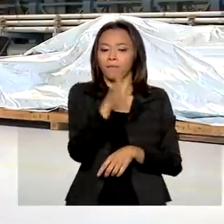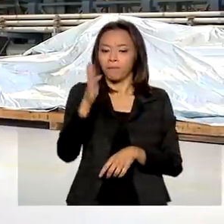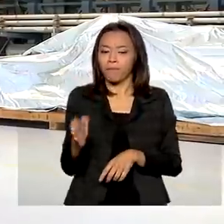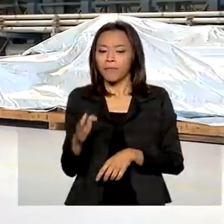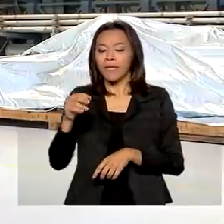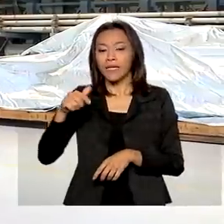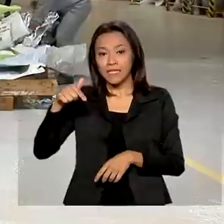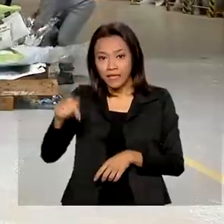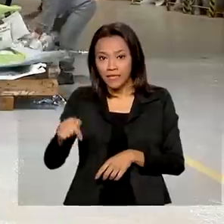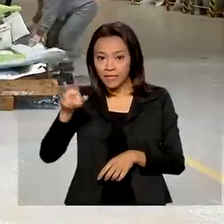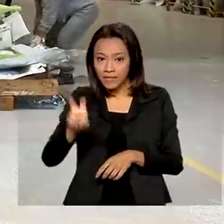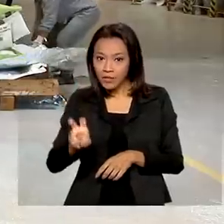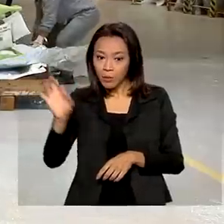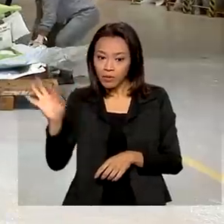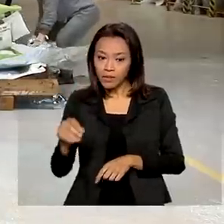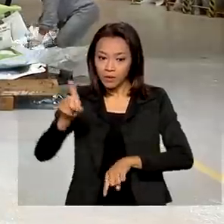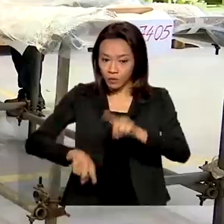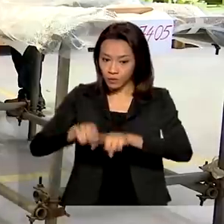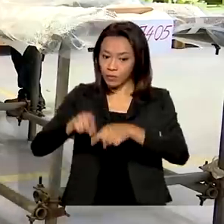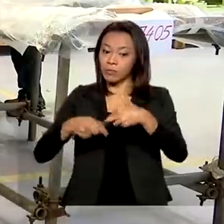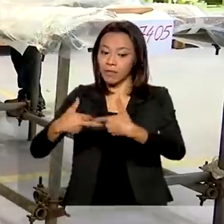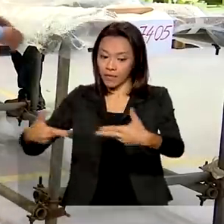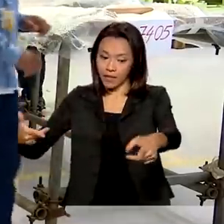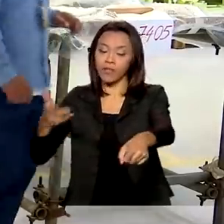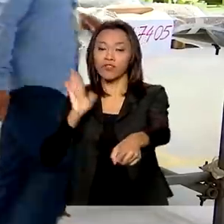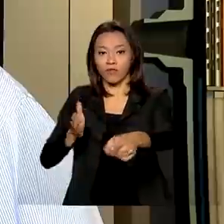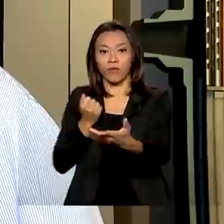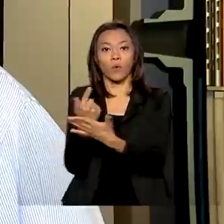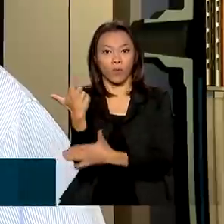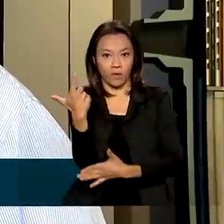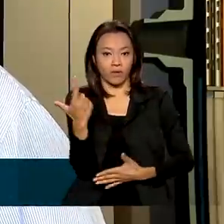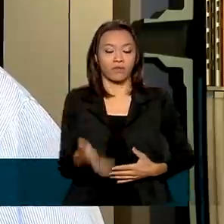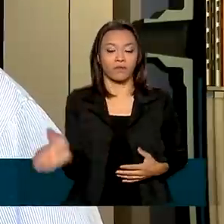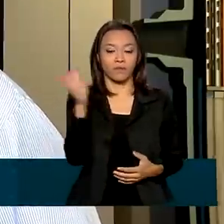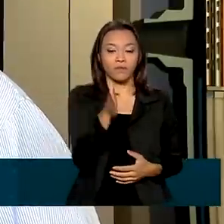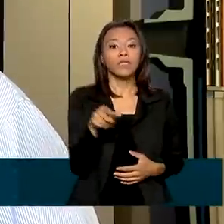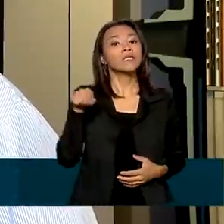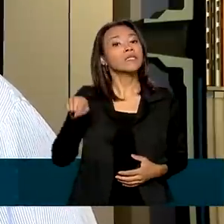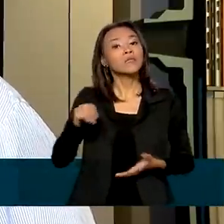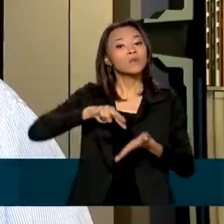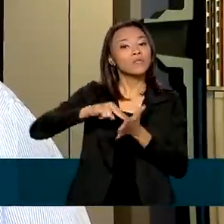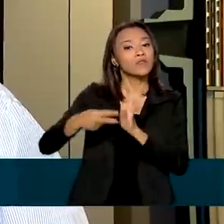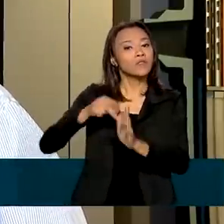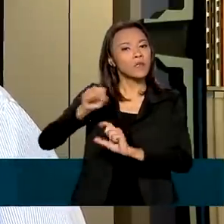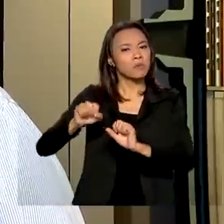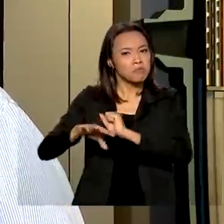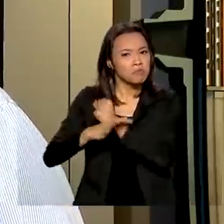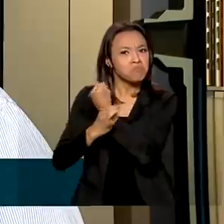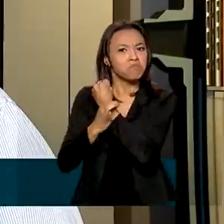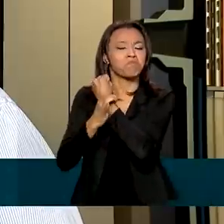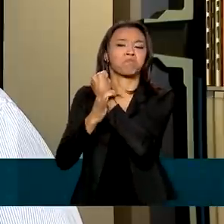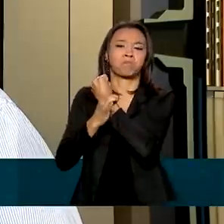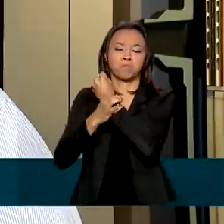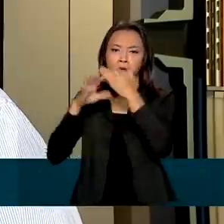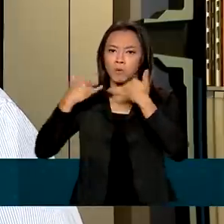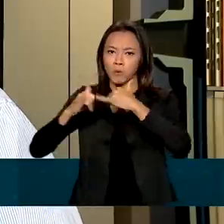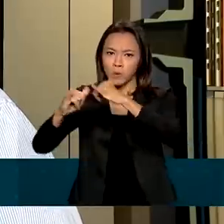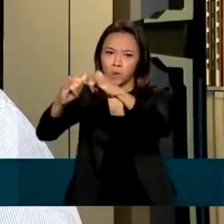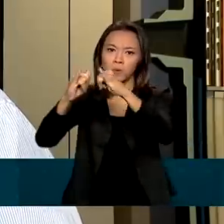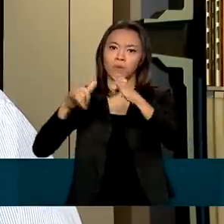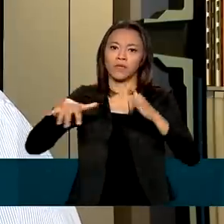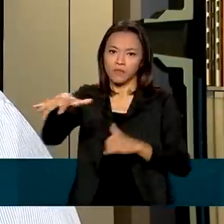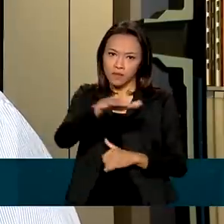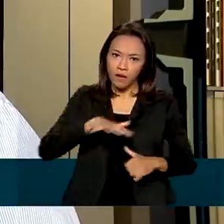75% dos equipamentos da usina comprados. Isso representa a consolidação da energia nuclear na matriz